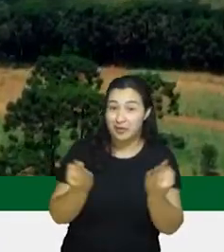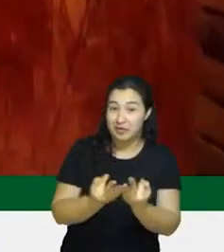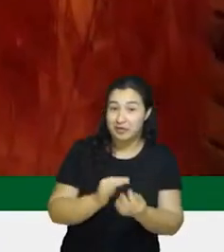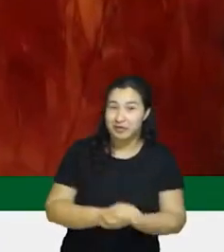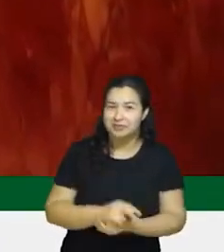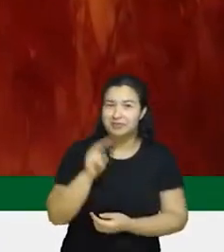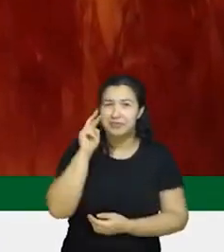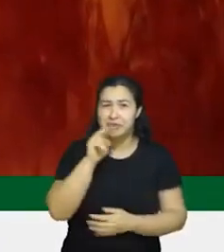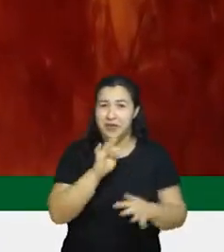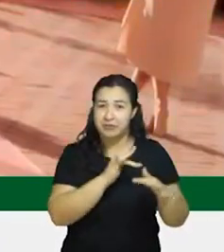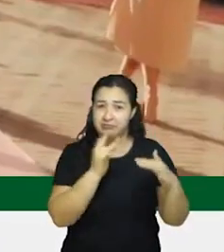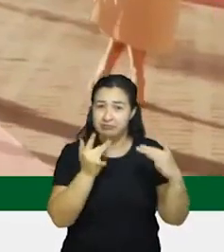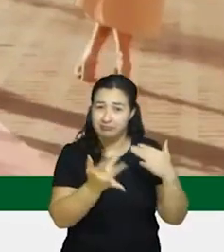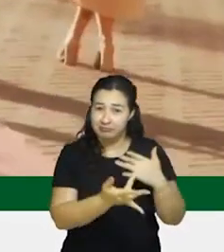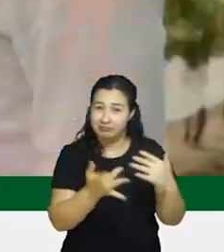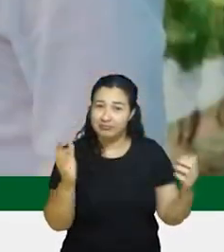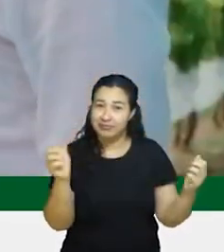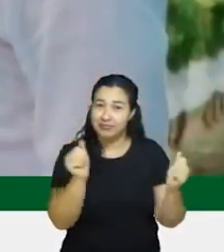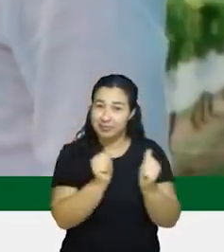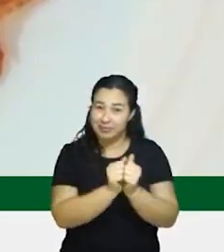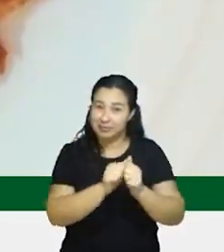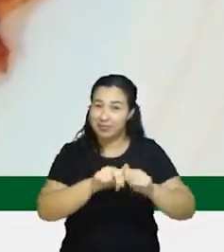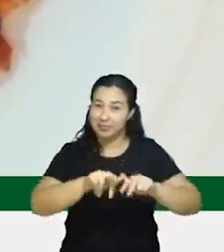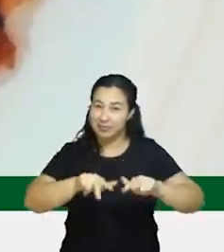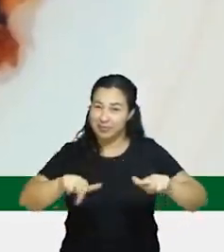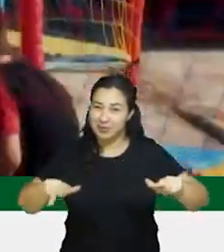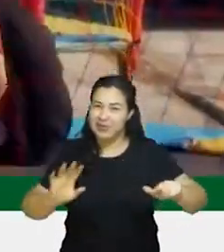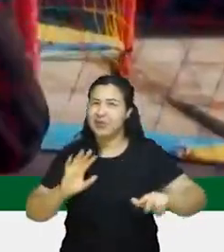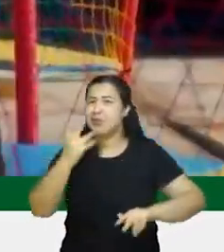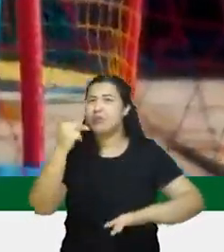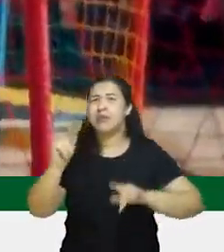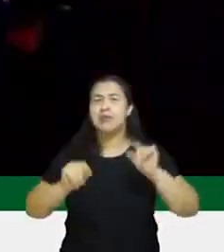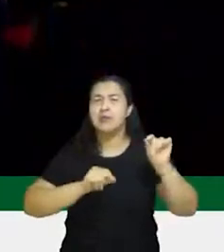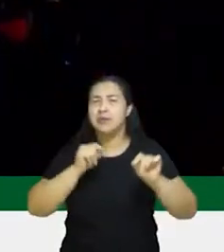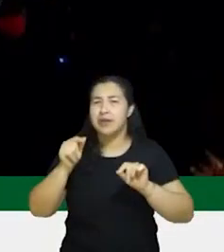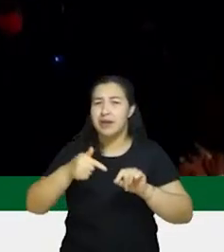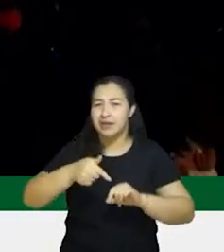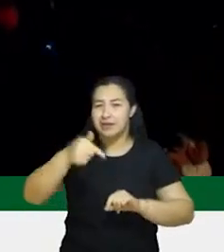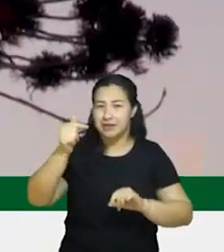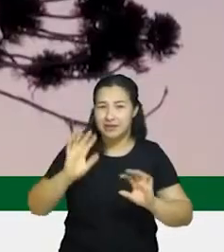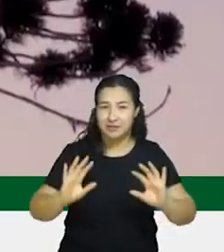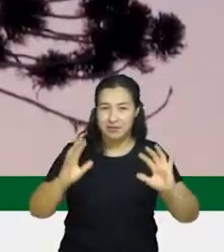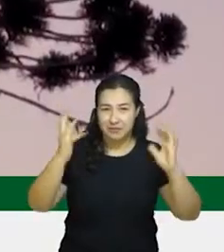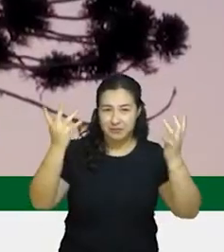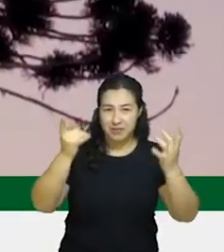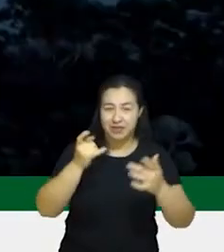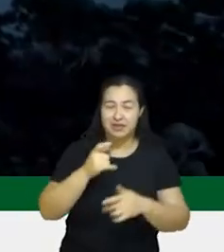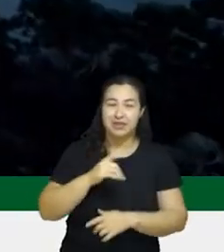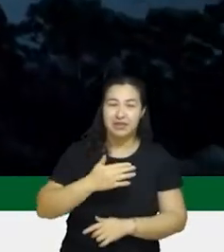sociais e fique por dentro de tudo o que está rolando no sétimo Serra Catarina Festival de Inverno.